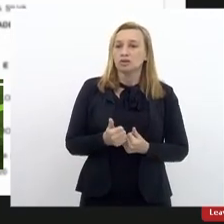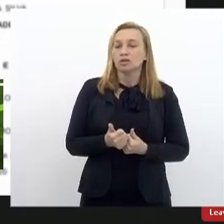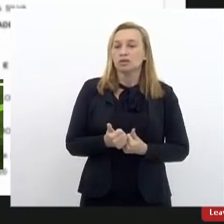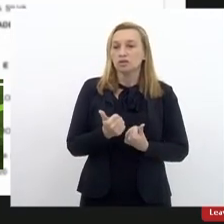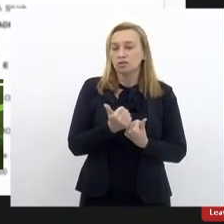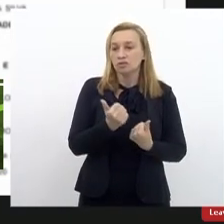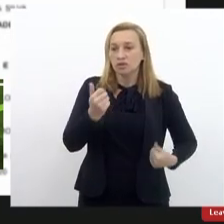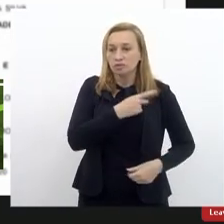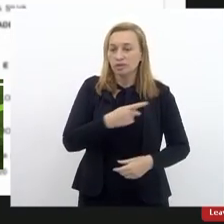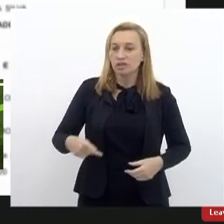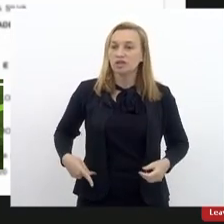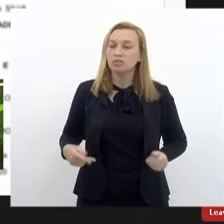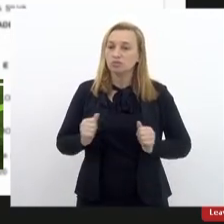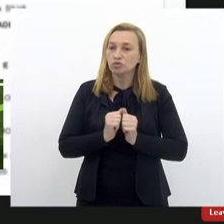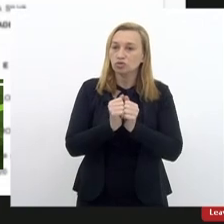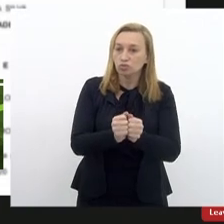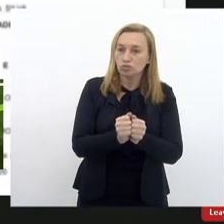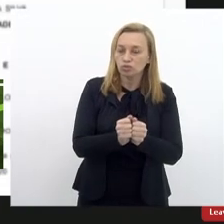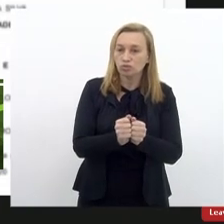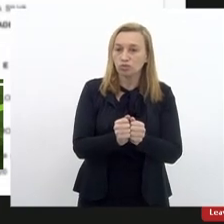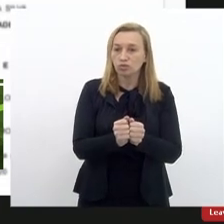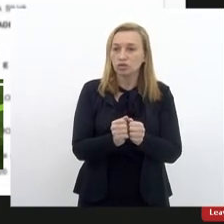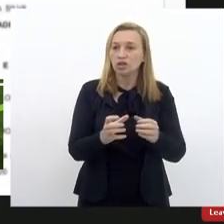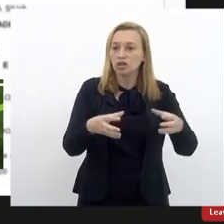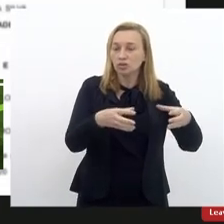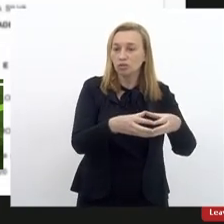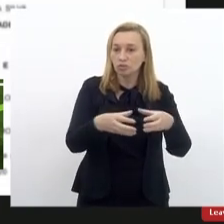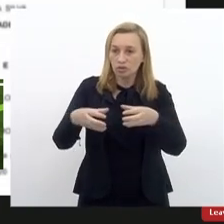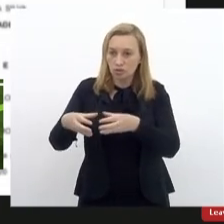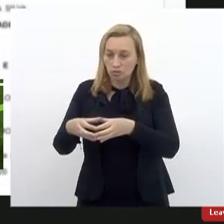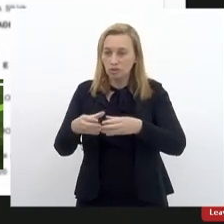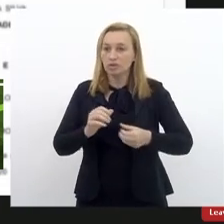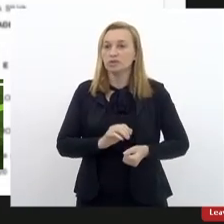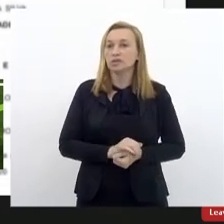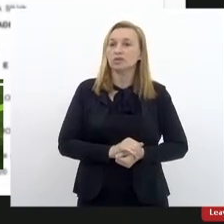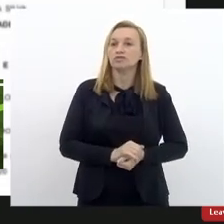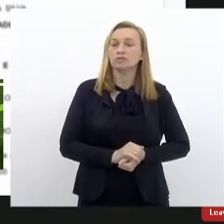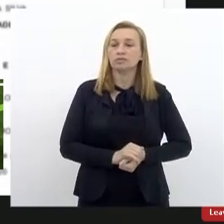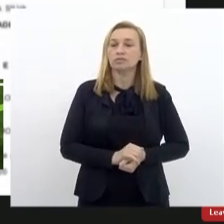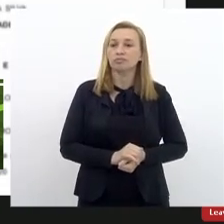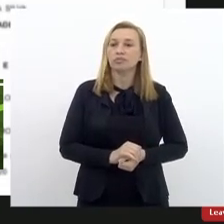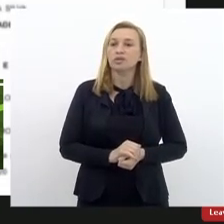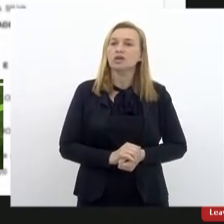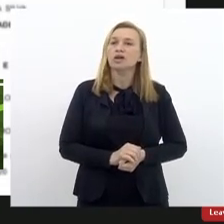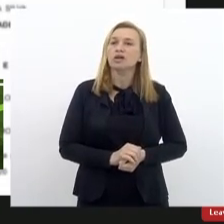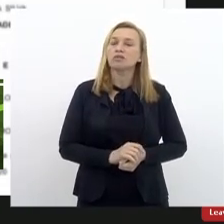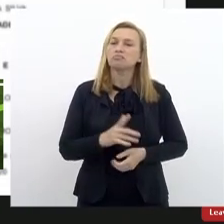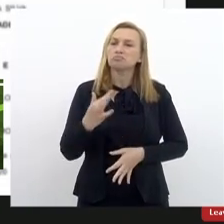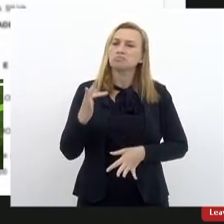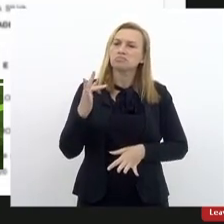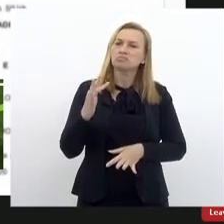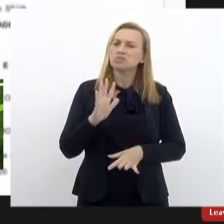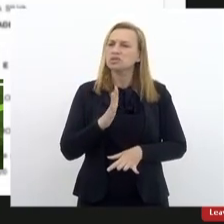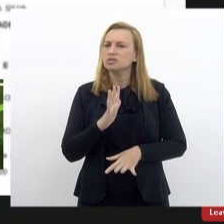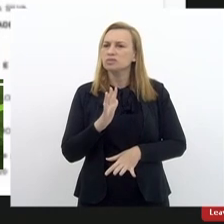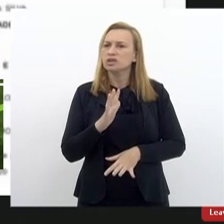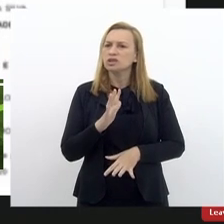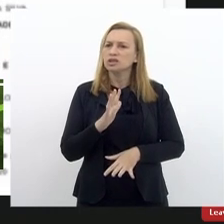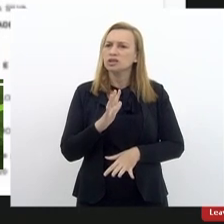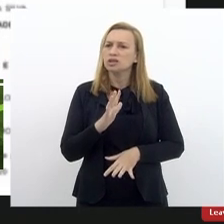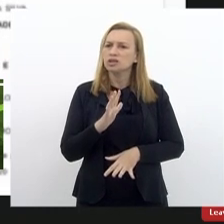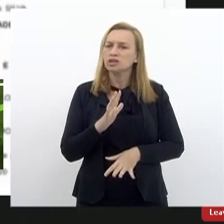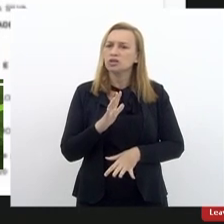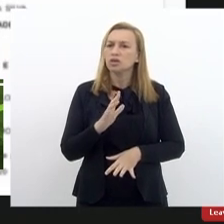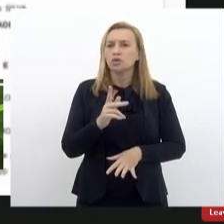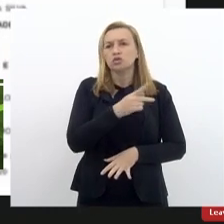junto às comissões e às câmaras. tem uma previsão normativa de que os